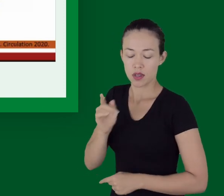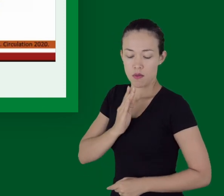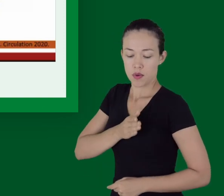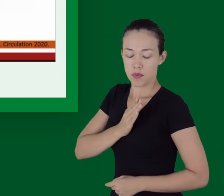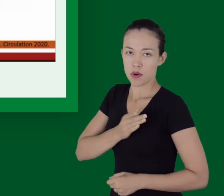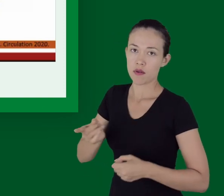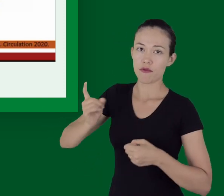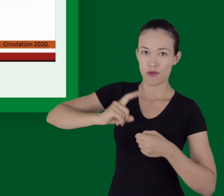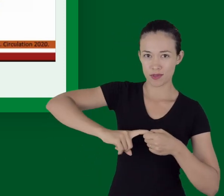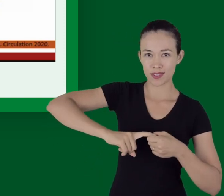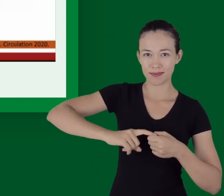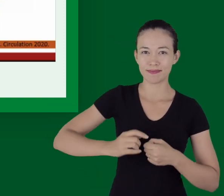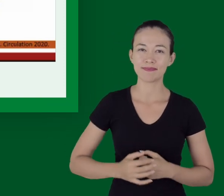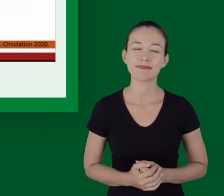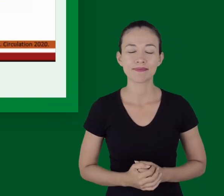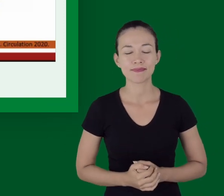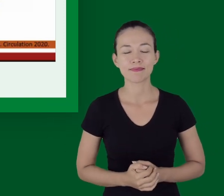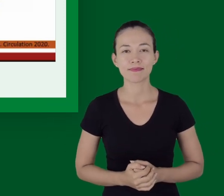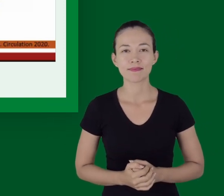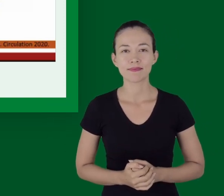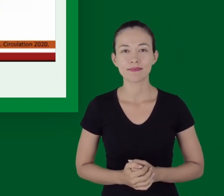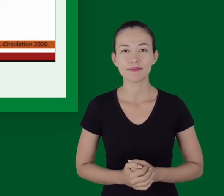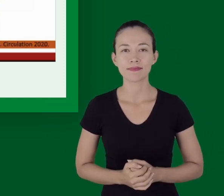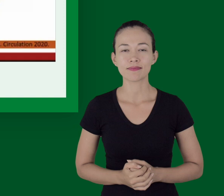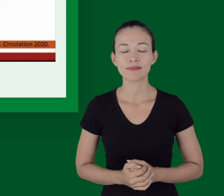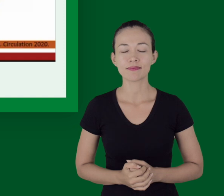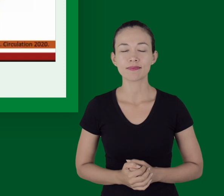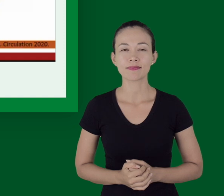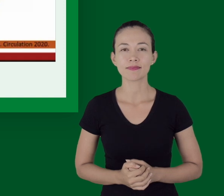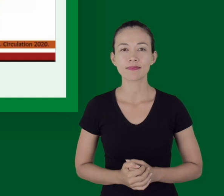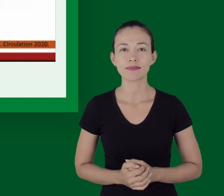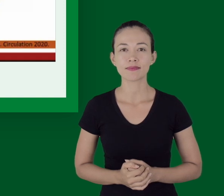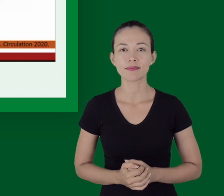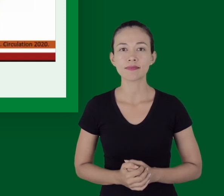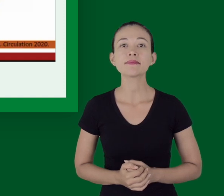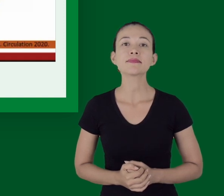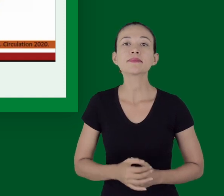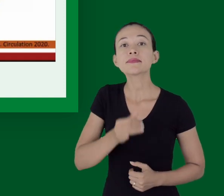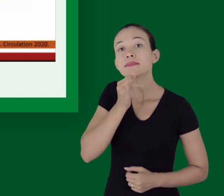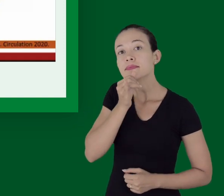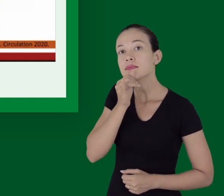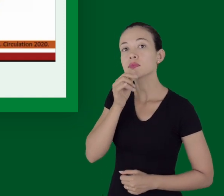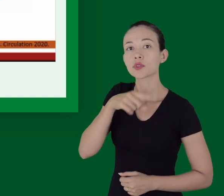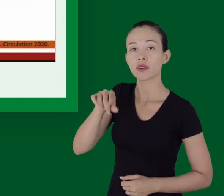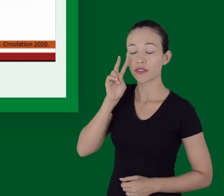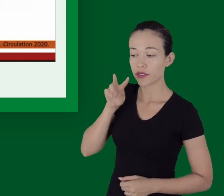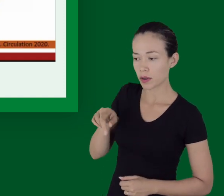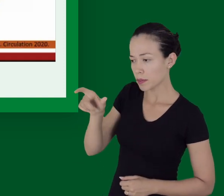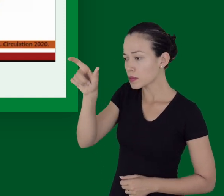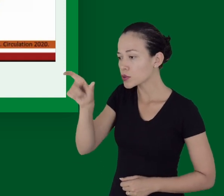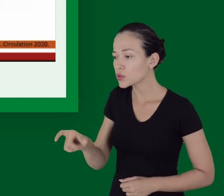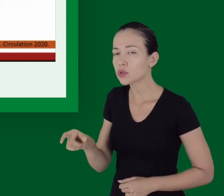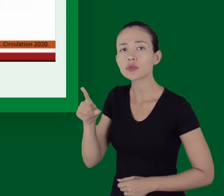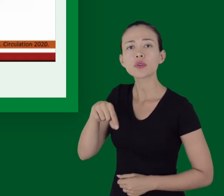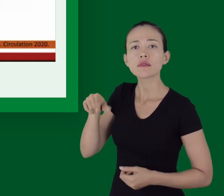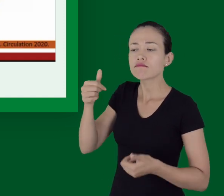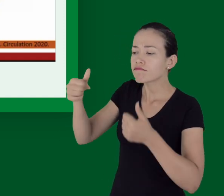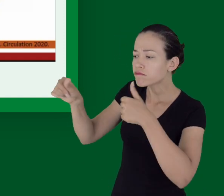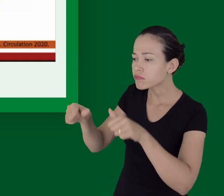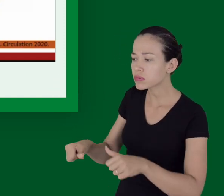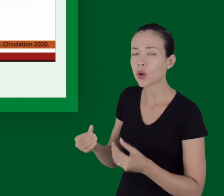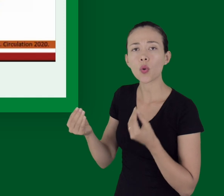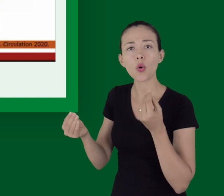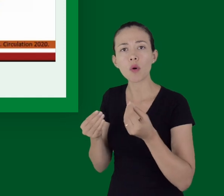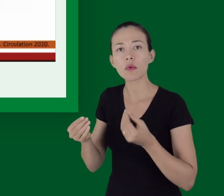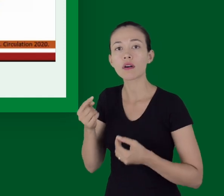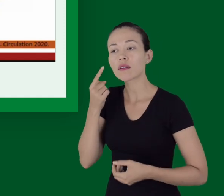Simultaneamente, quando a gente checa a retrocessividade, principalmente nós que somos treinados, profissionais da saúde, a gente checa o padrão respiratório e o